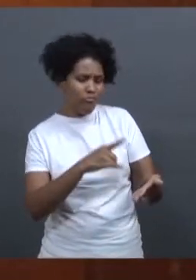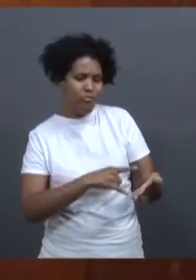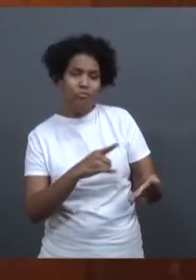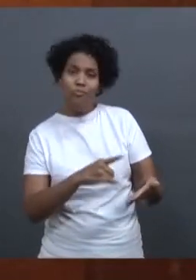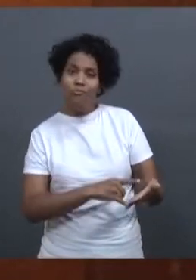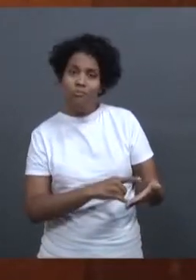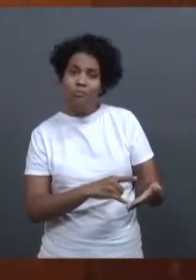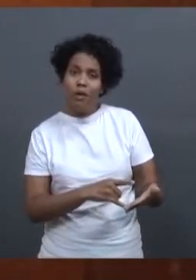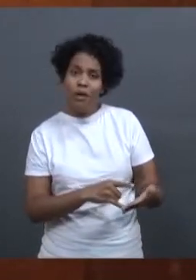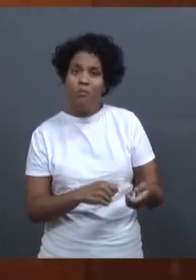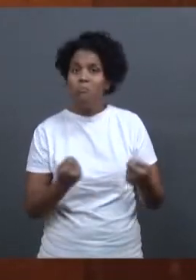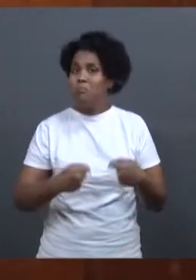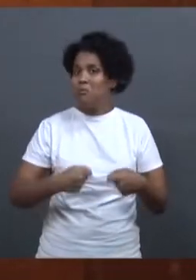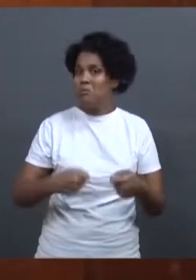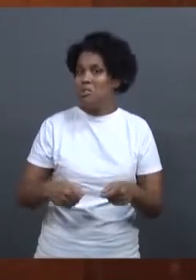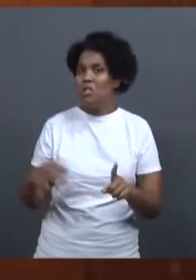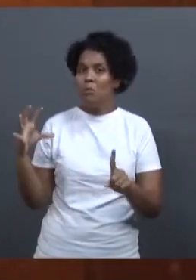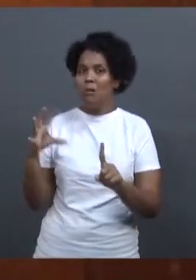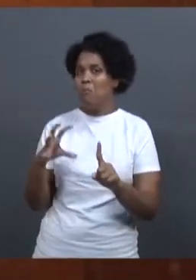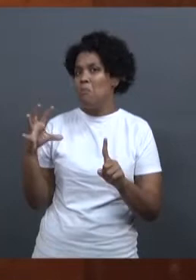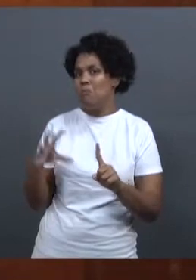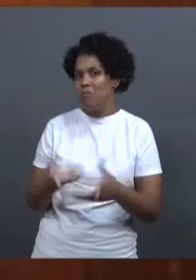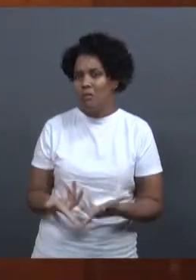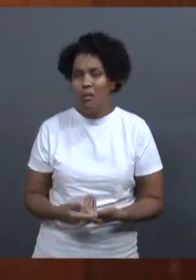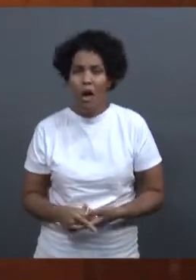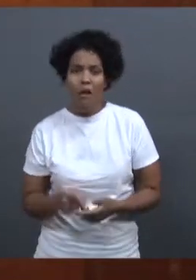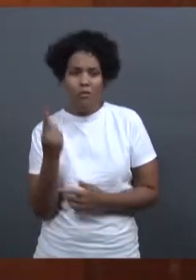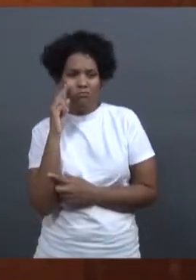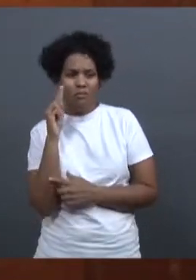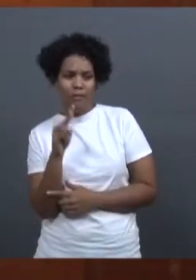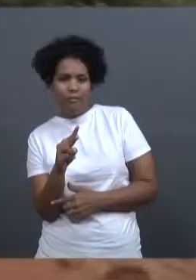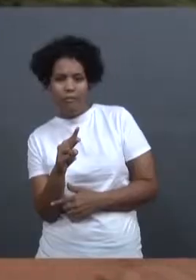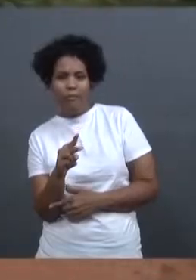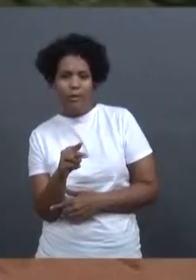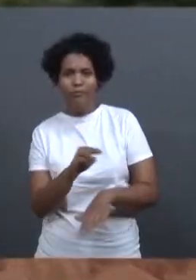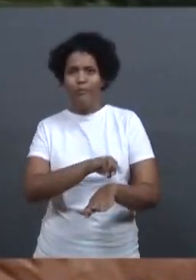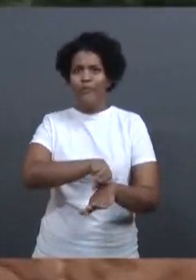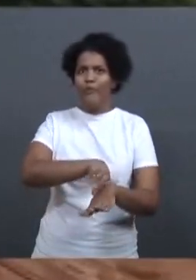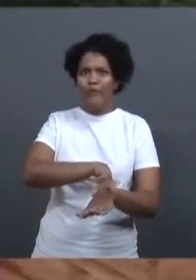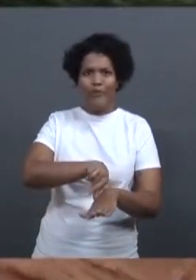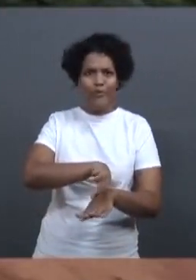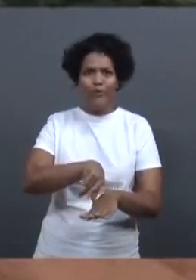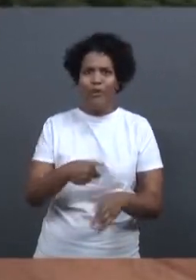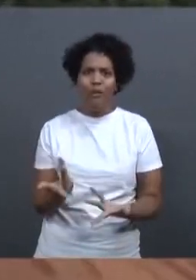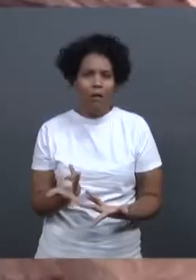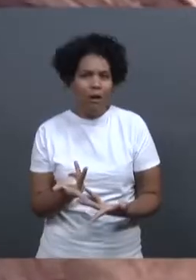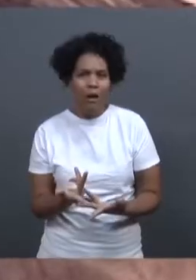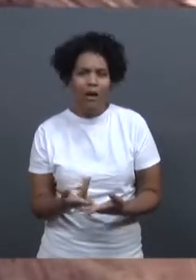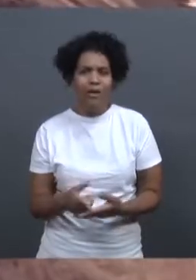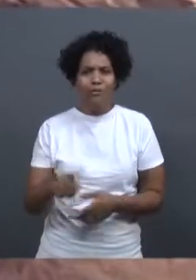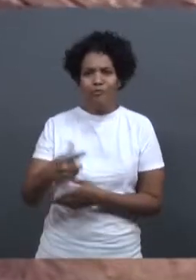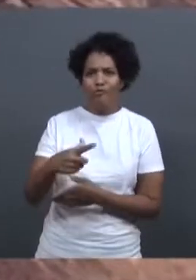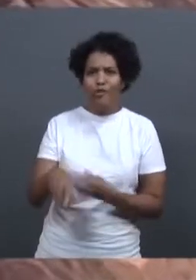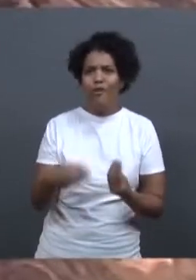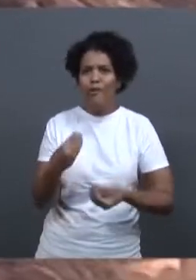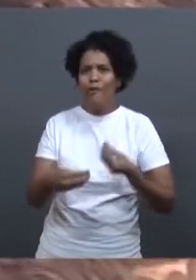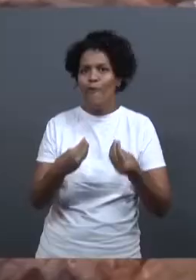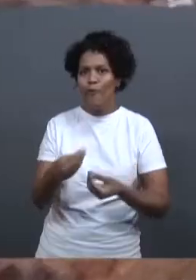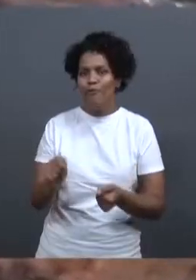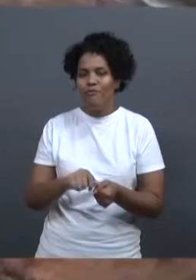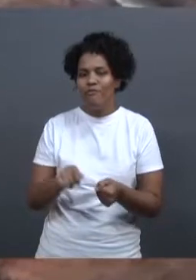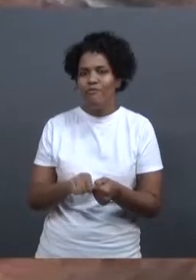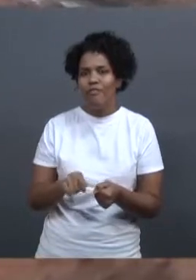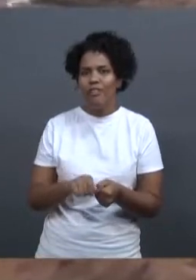atender a certa demanda e você tem muito rejeito saindo, então não tem onde colocar. Às não tem prazo suficiente para fazer uma outra grande barragemina. Então, você acaba